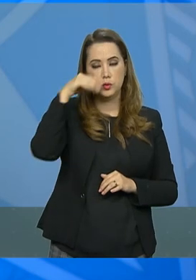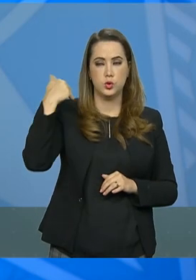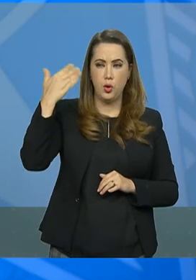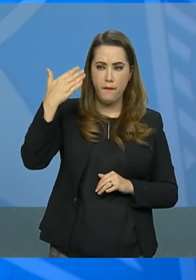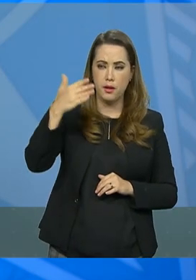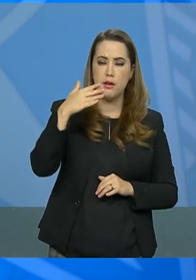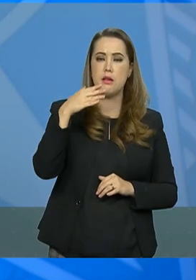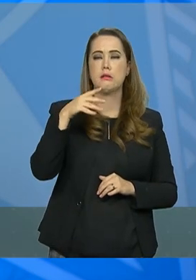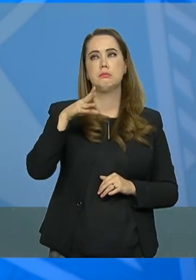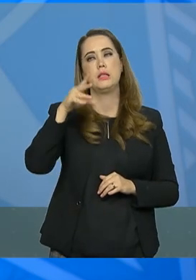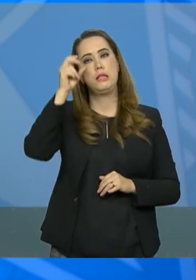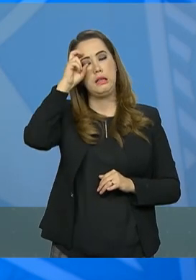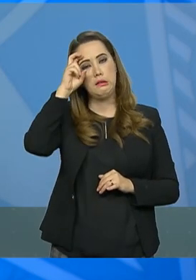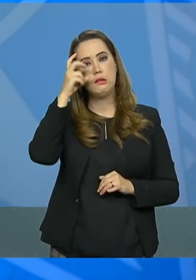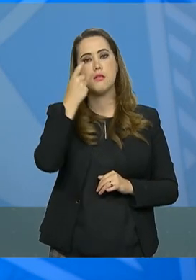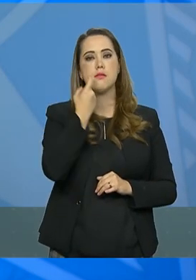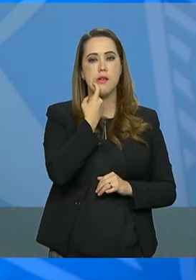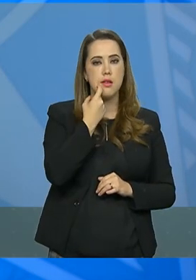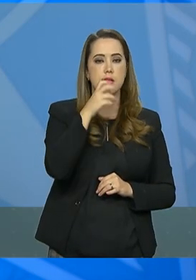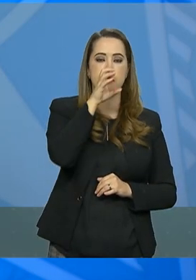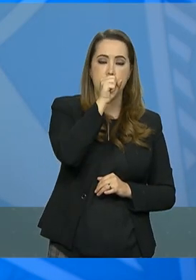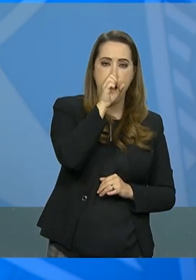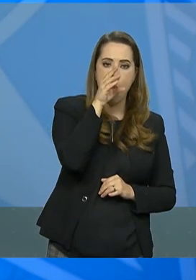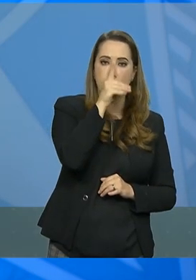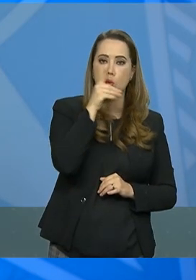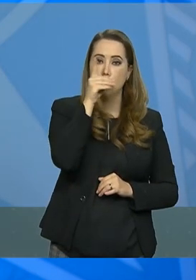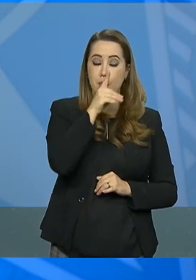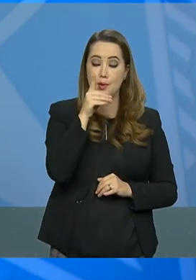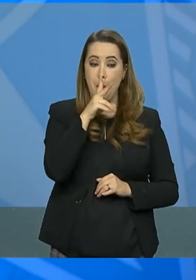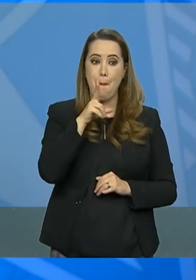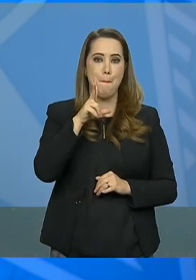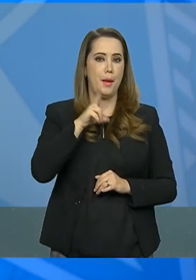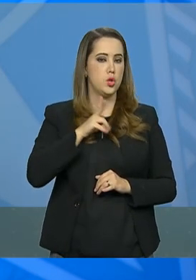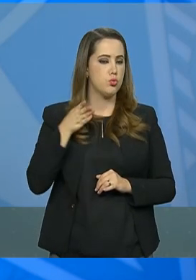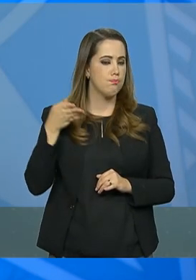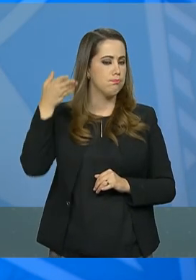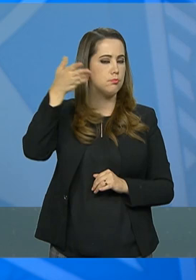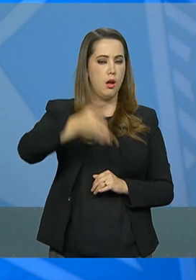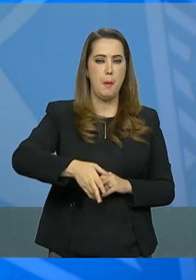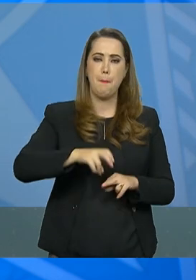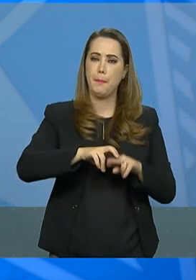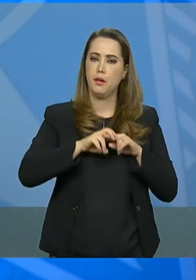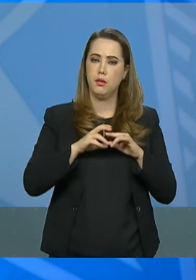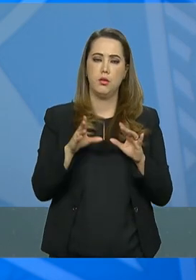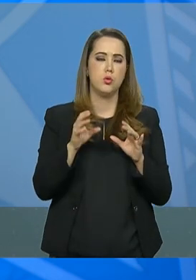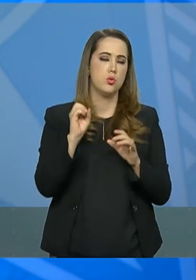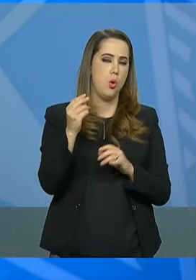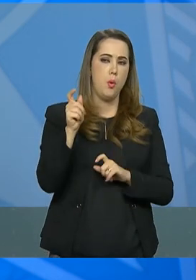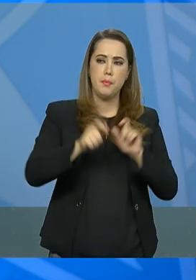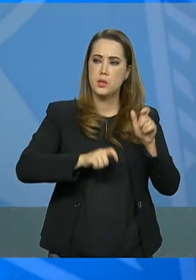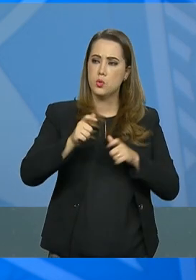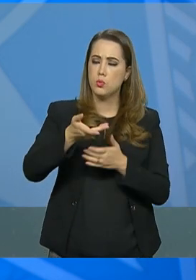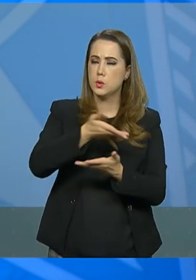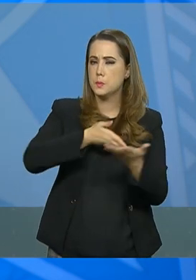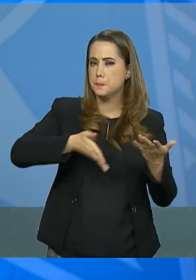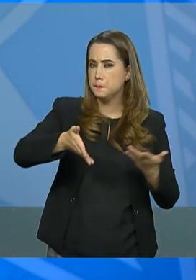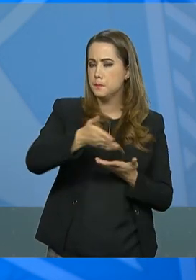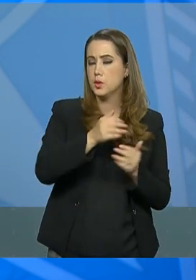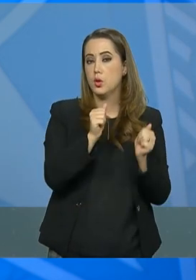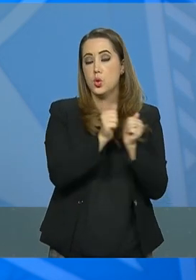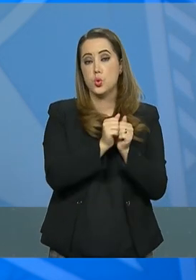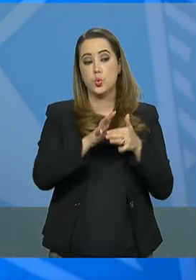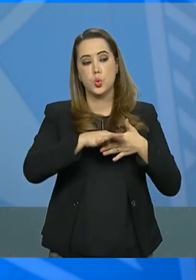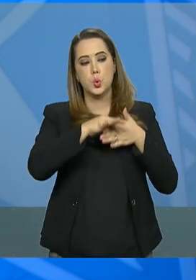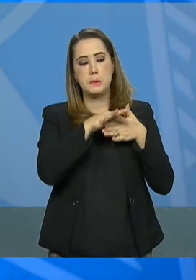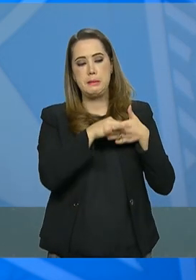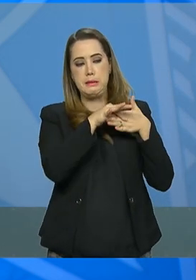a quinta-feira da semana passada, envolvendo-se pessoalmente ou por meio dos interlocutores diretos, que são os seus